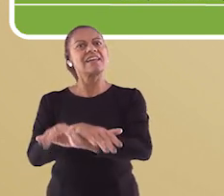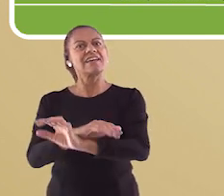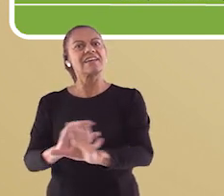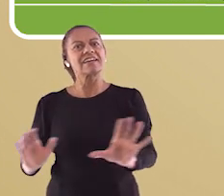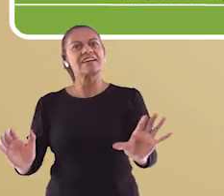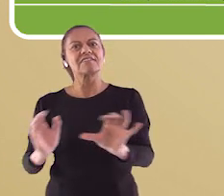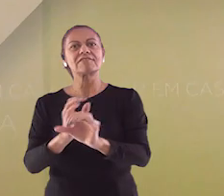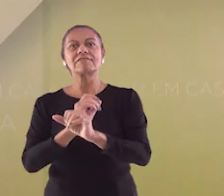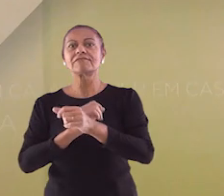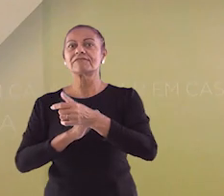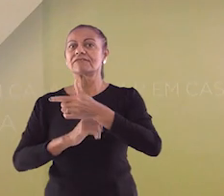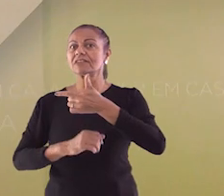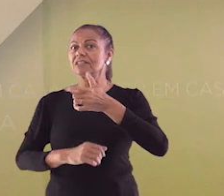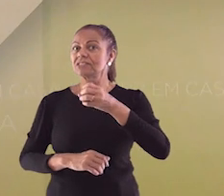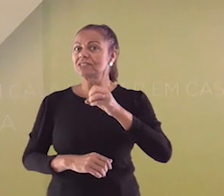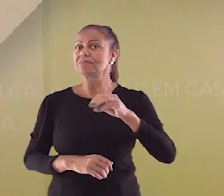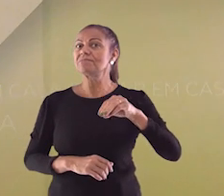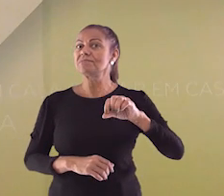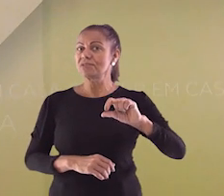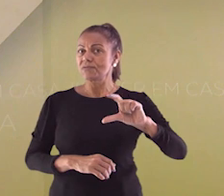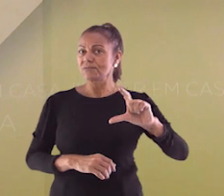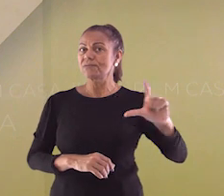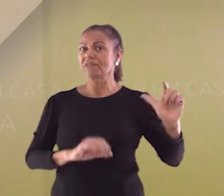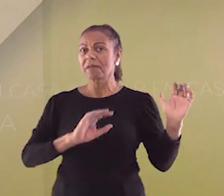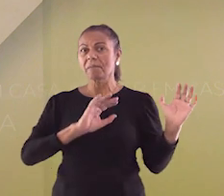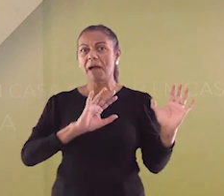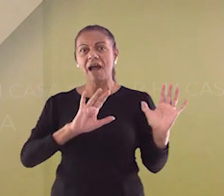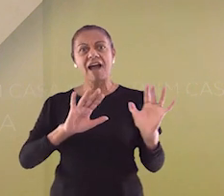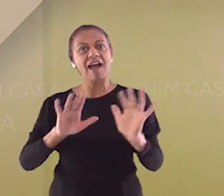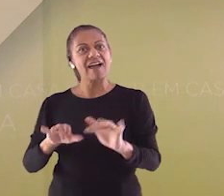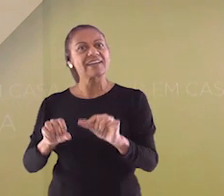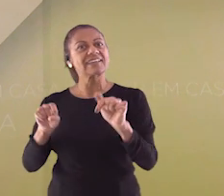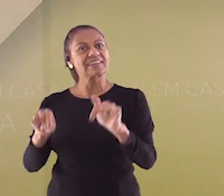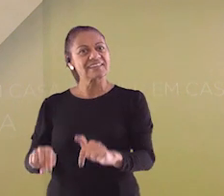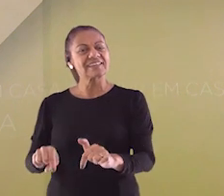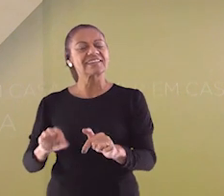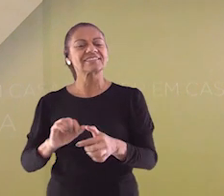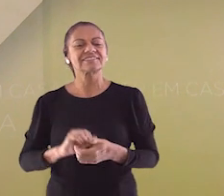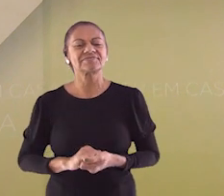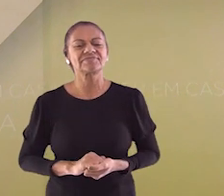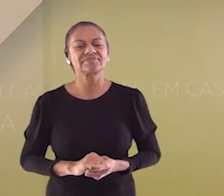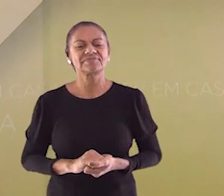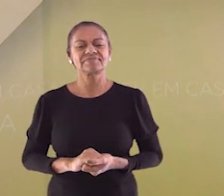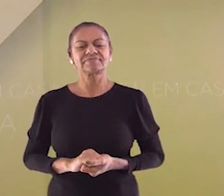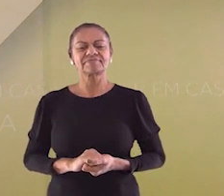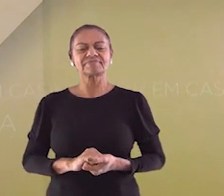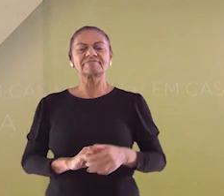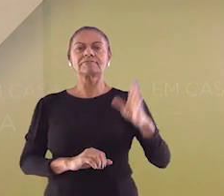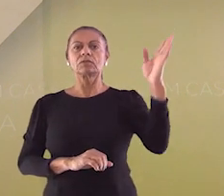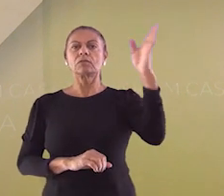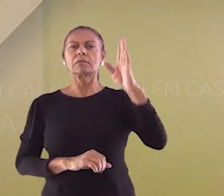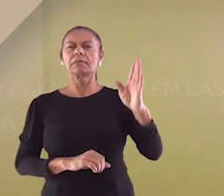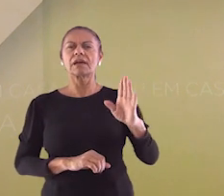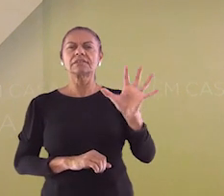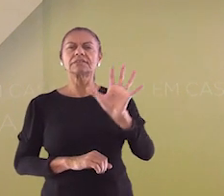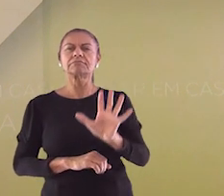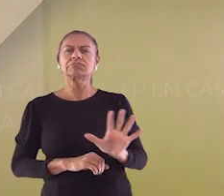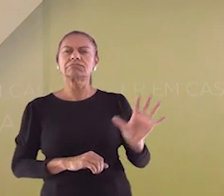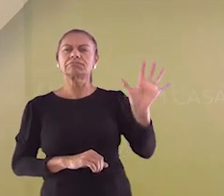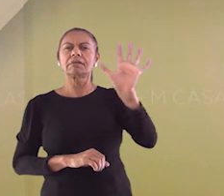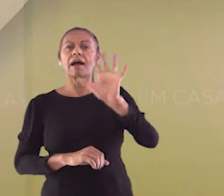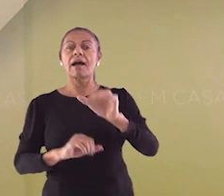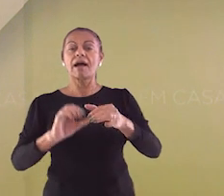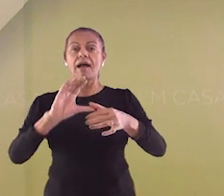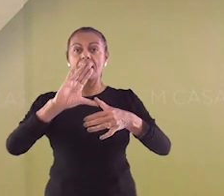verdade? Não podemos esquecer que as estações do ano também influenciam no cotidiano das pessoas.